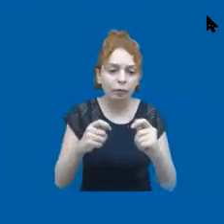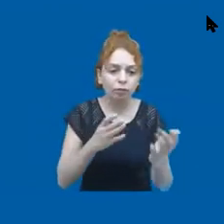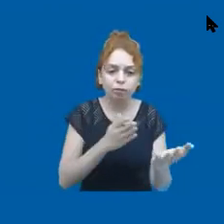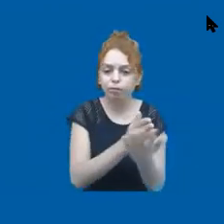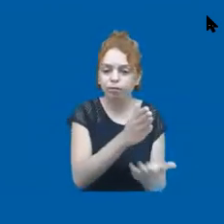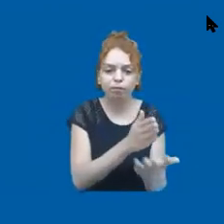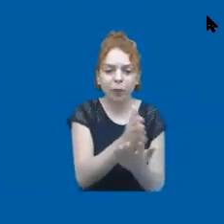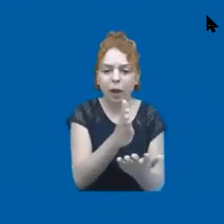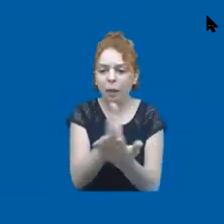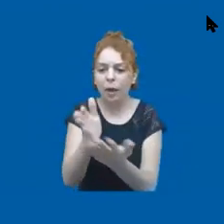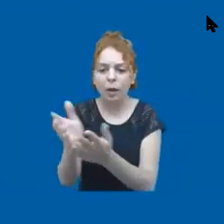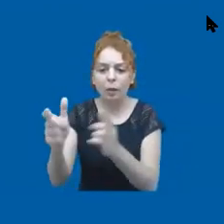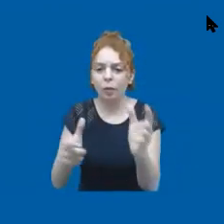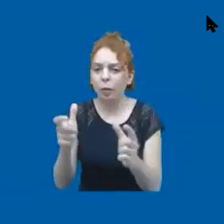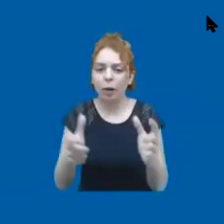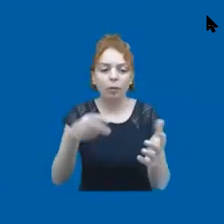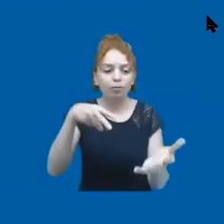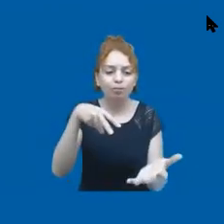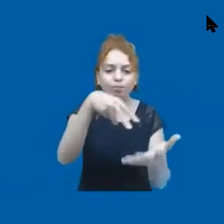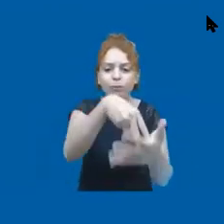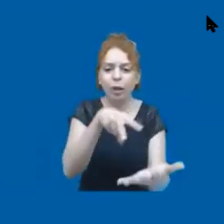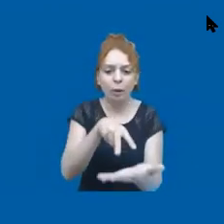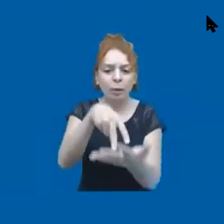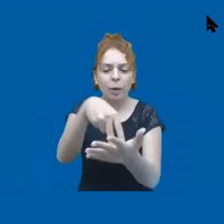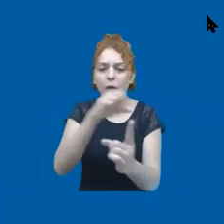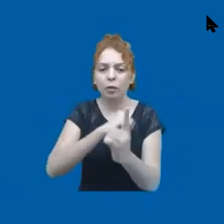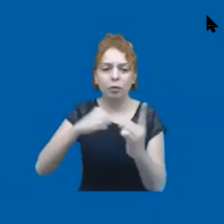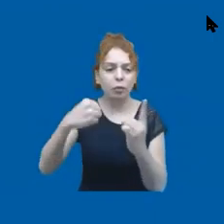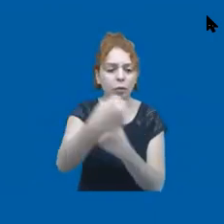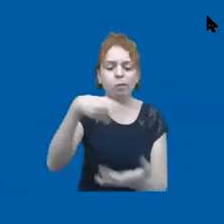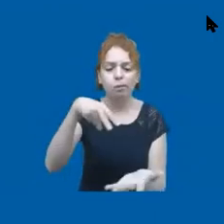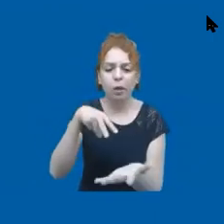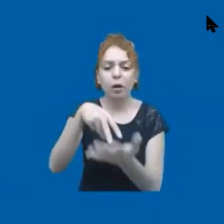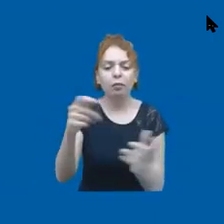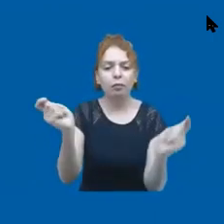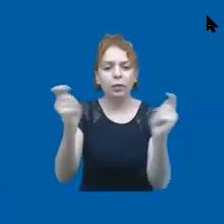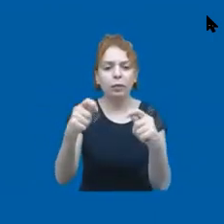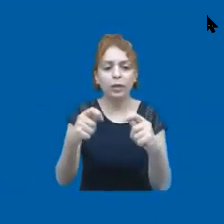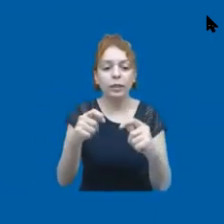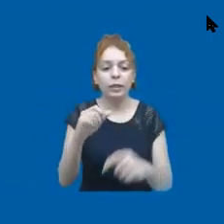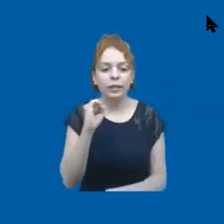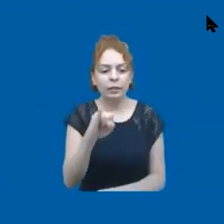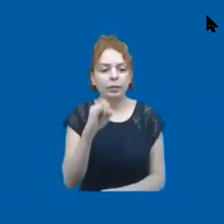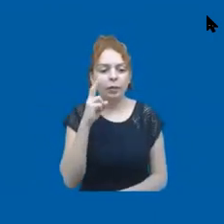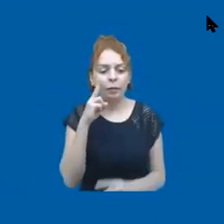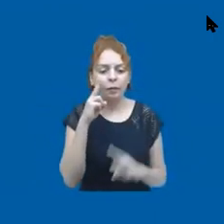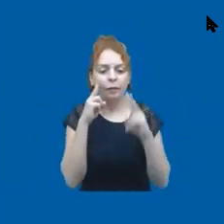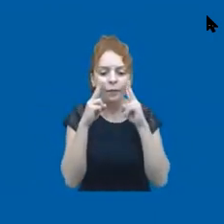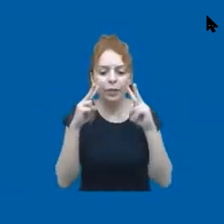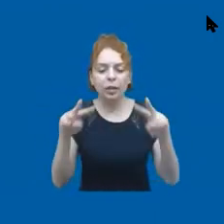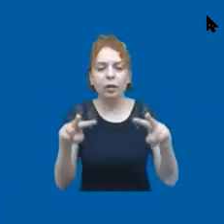pode ocupar qualquer espaço na sociedade, quando a gente não olha que nós temos